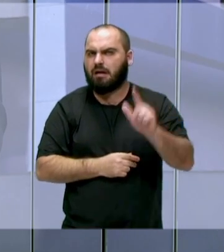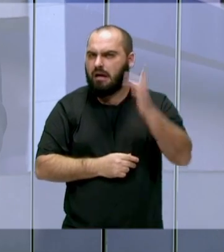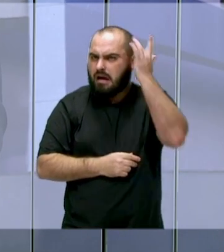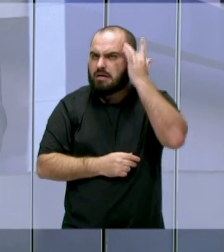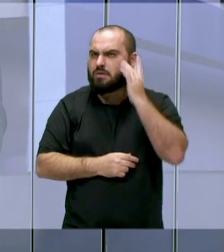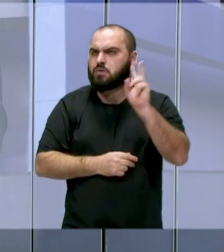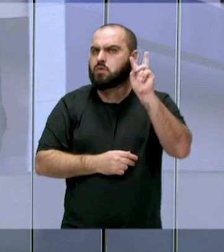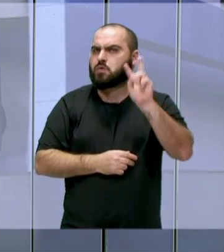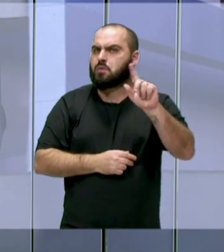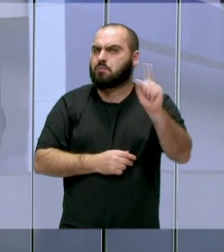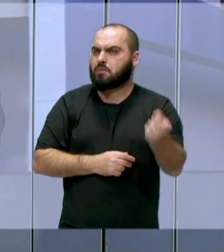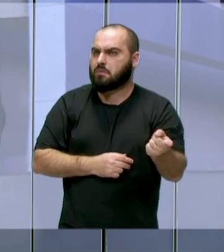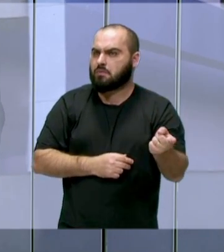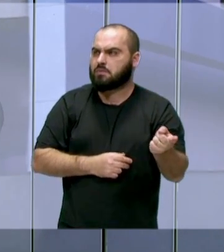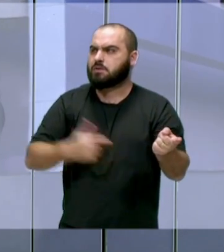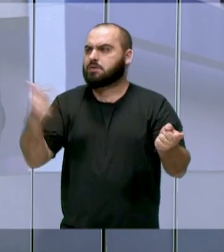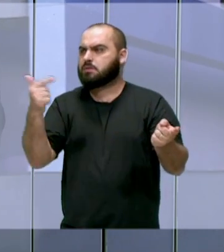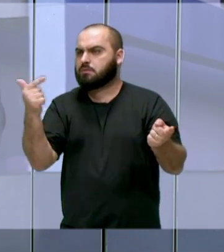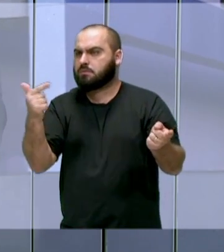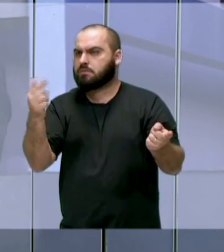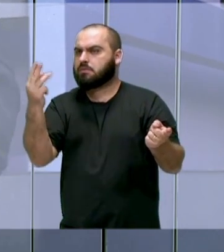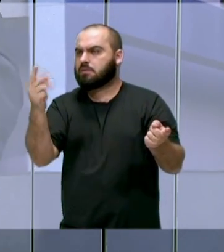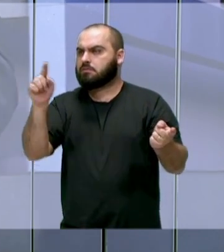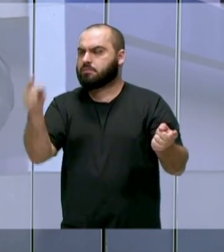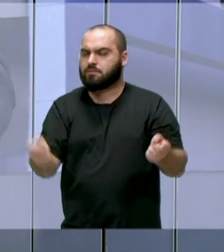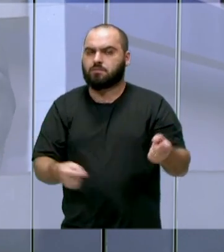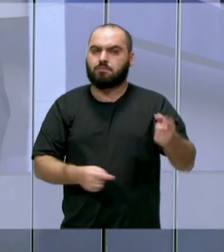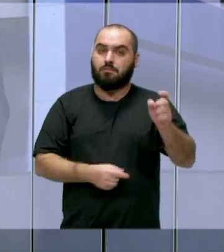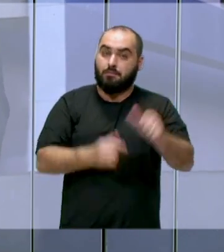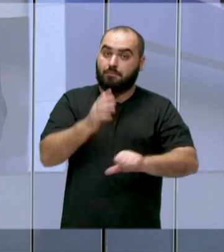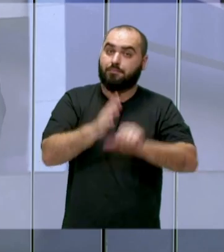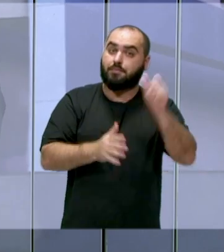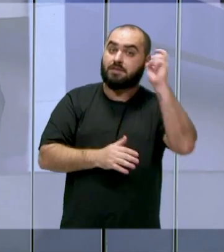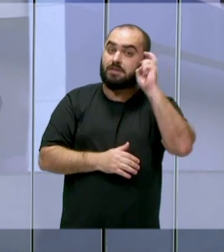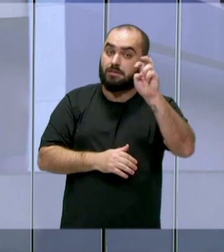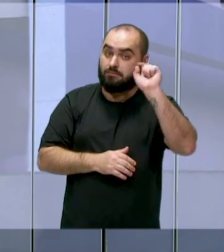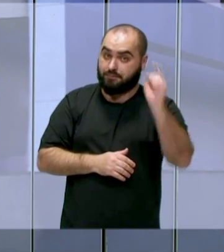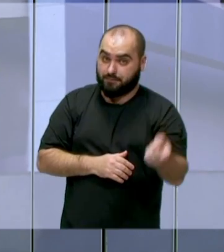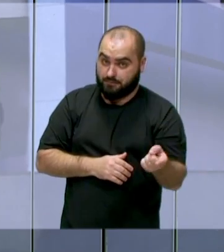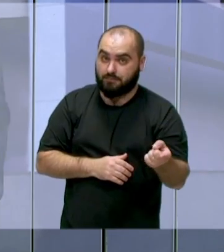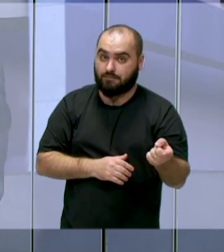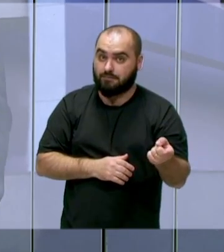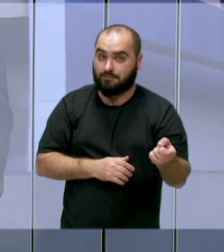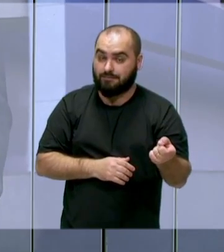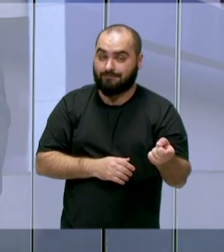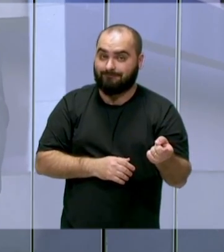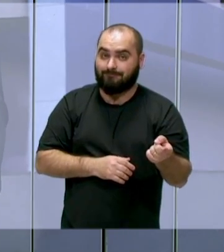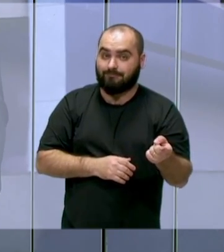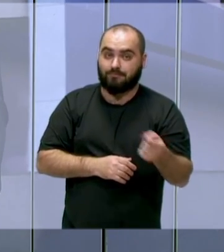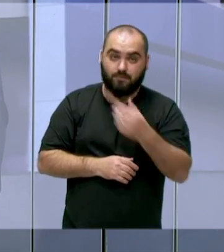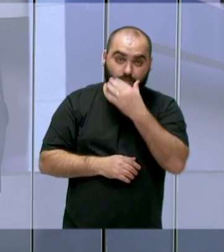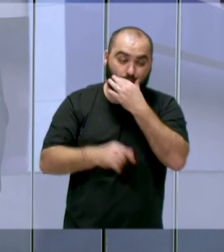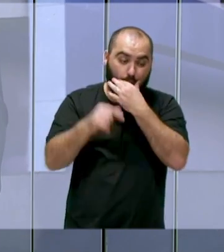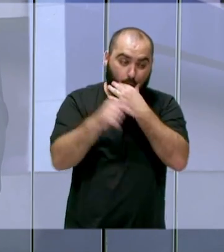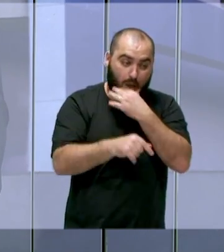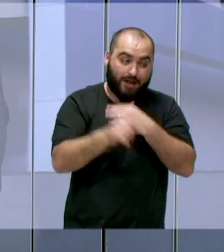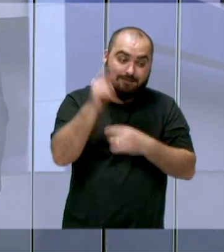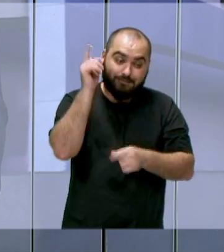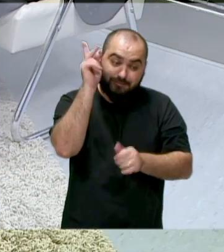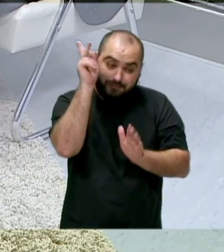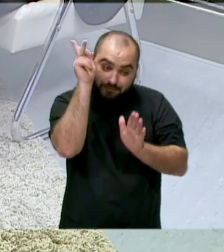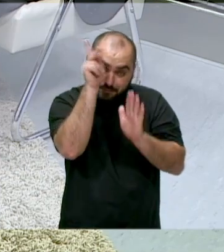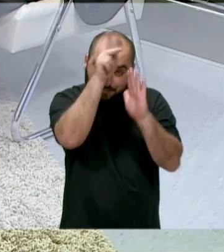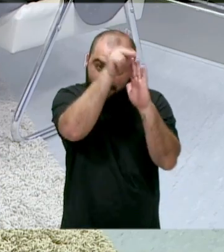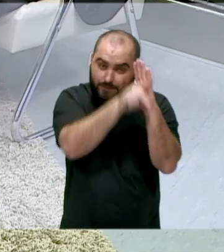segundo lugar R$.000 e o primeiro lugar R 5.000. Então, claro, acima da premiação em dinheiro, a relevância do projeto, que tem que ser